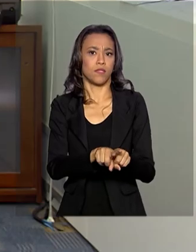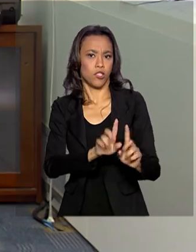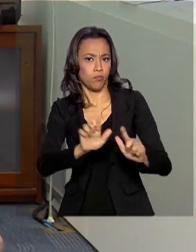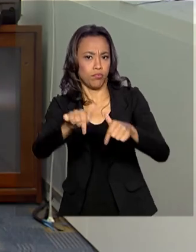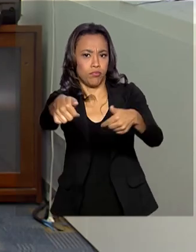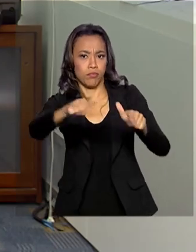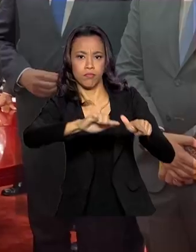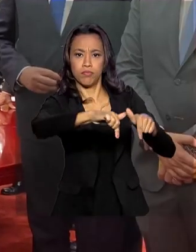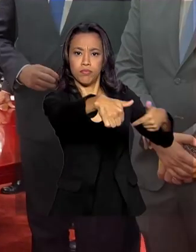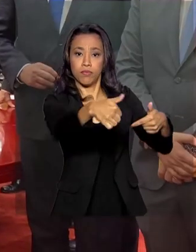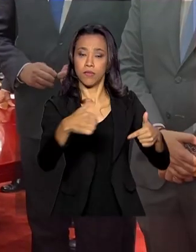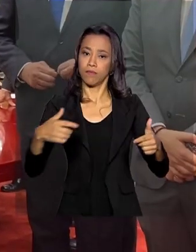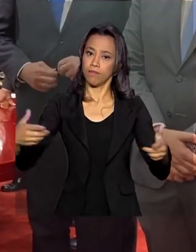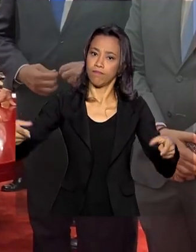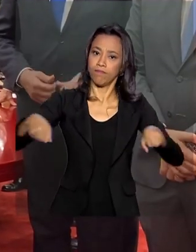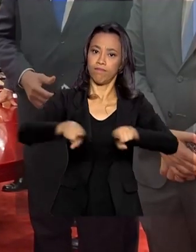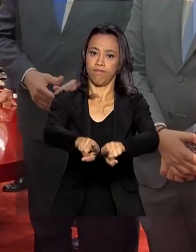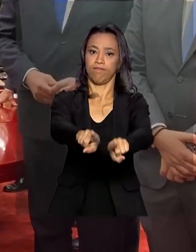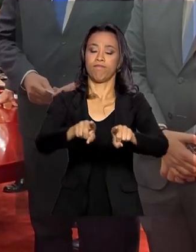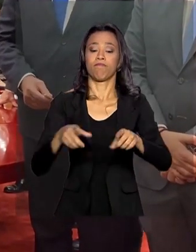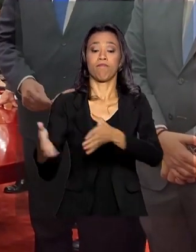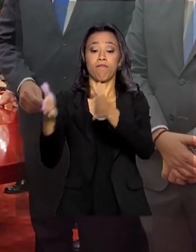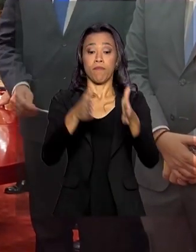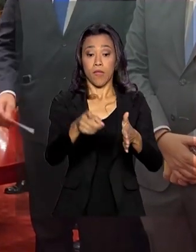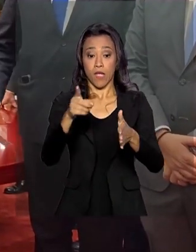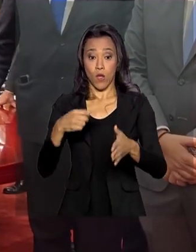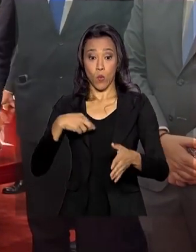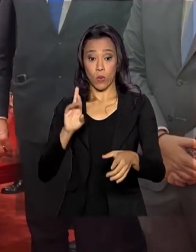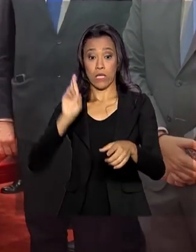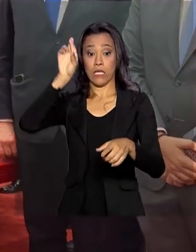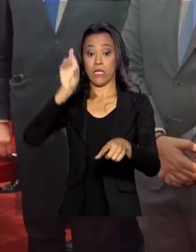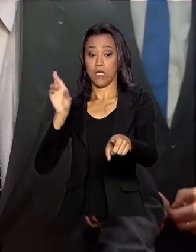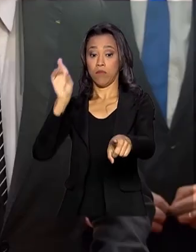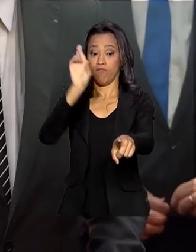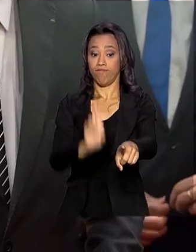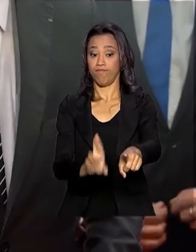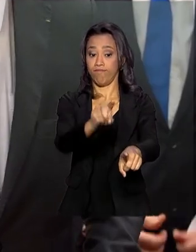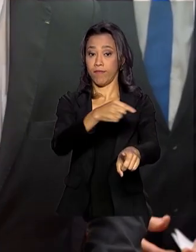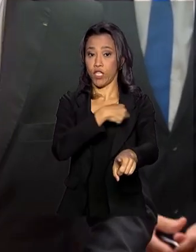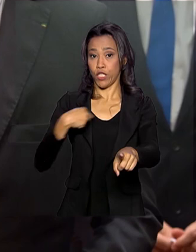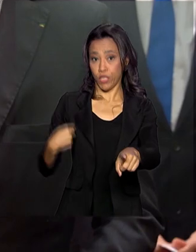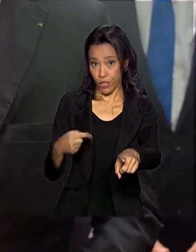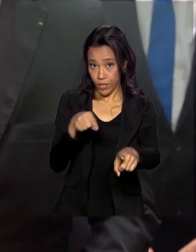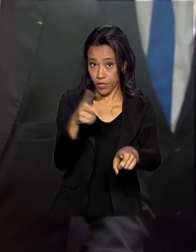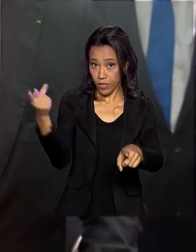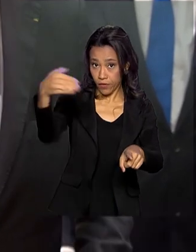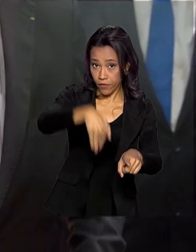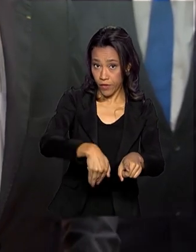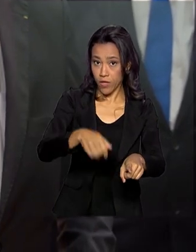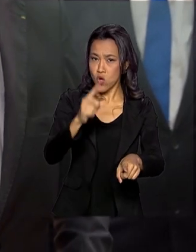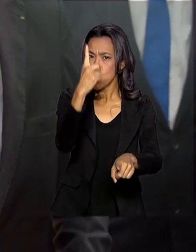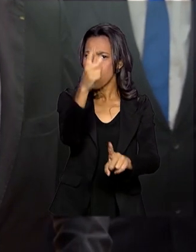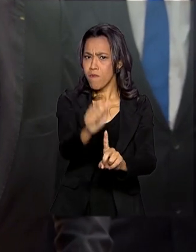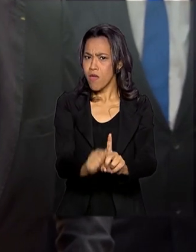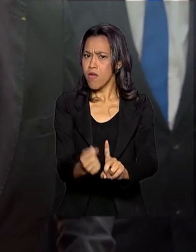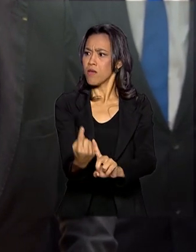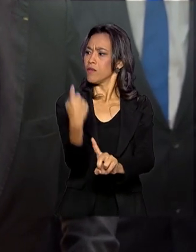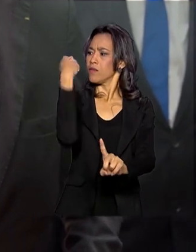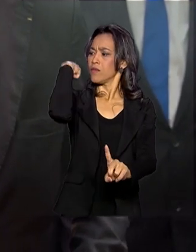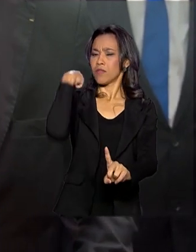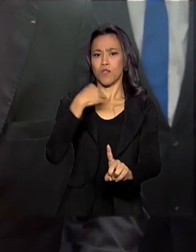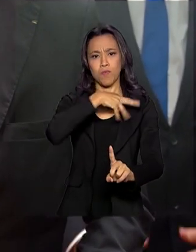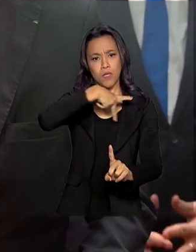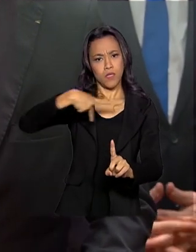bilateral. A vinda do líder chinês Xi Jinping ao Brasil acontece menos de um mês depois de o presidente